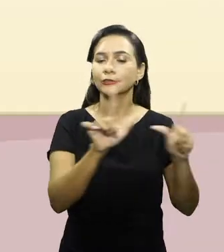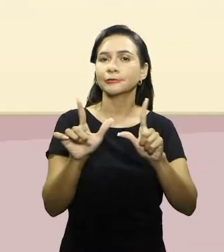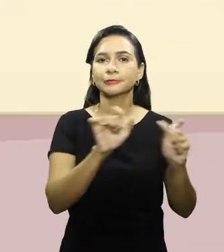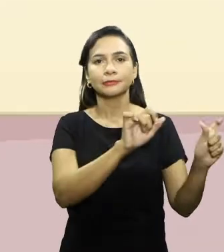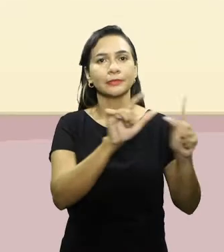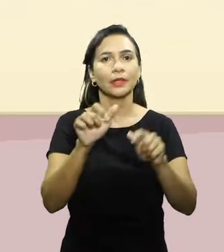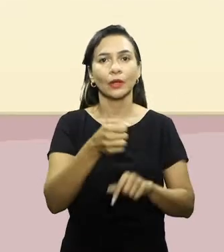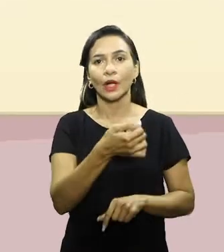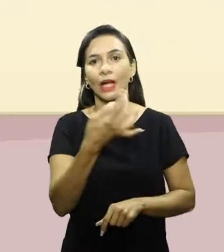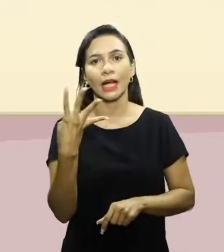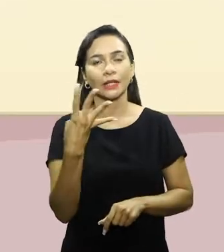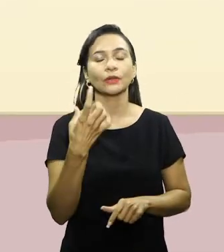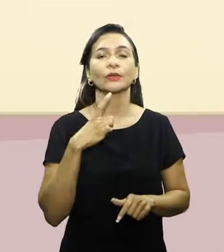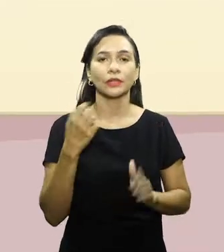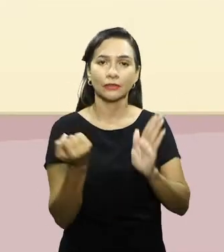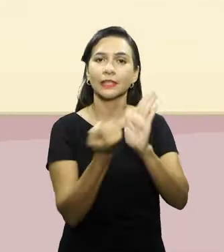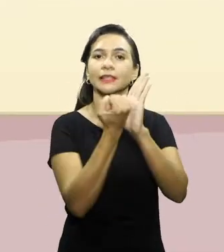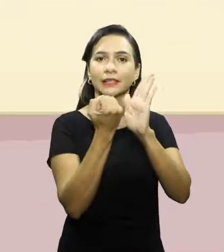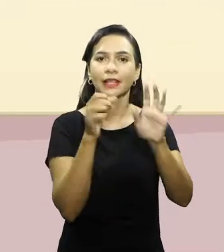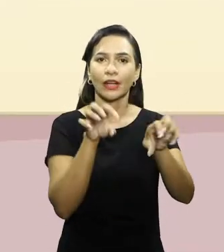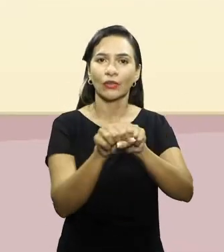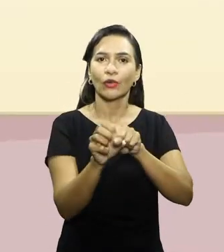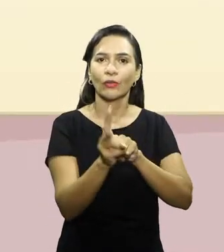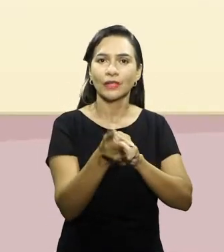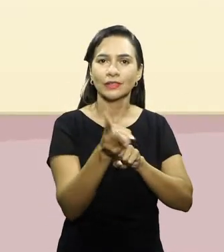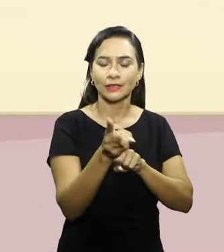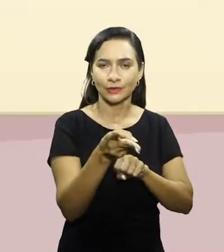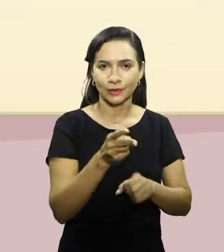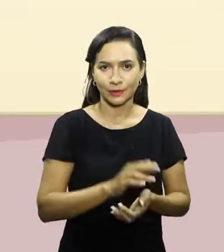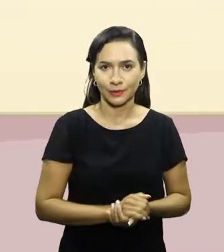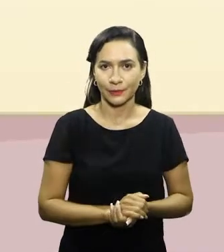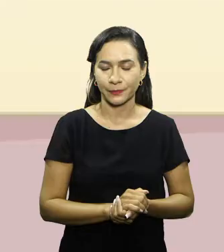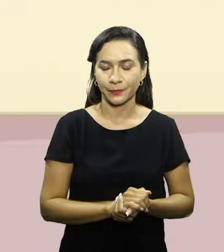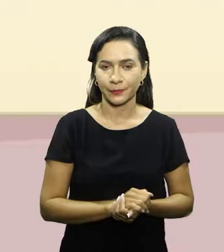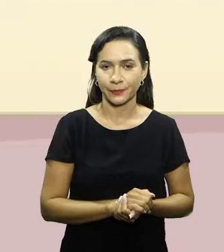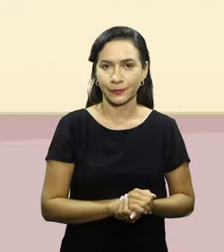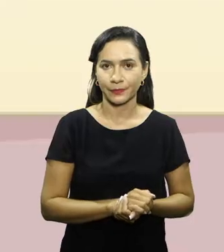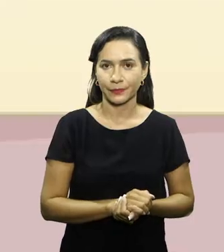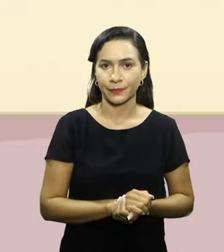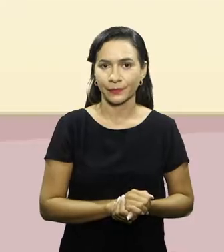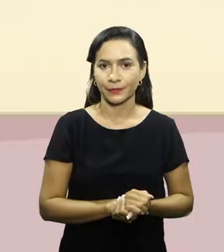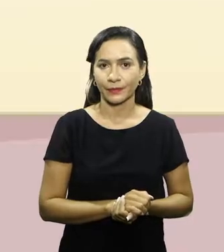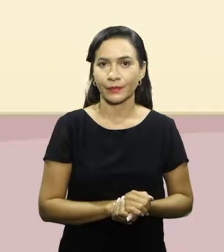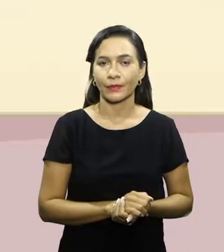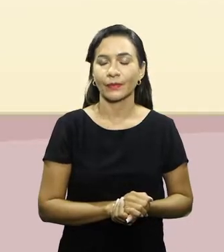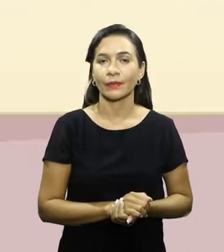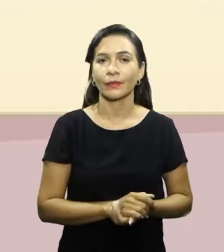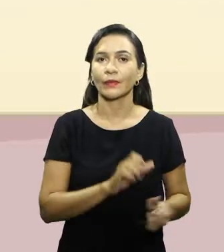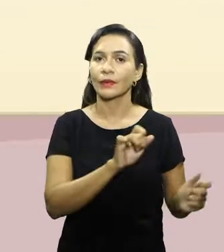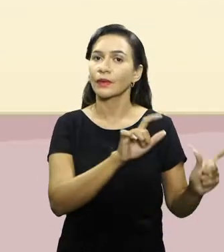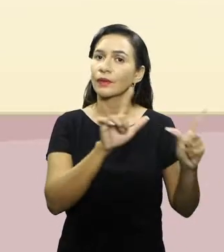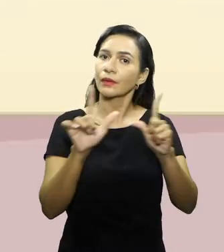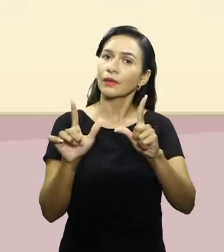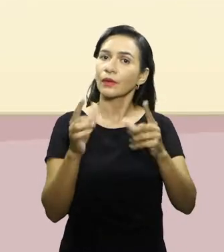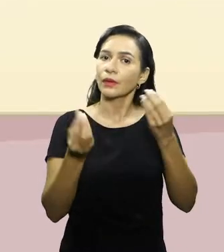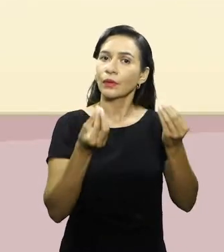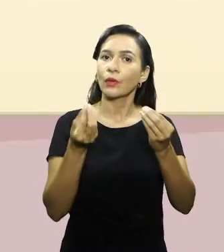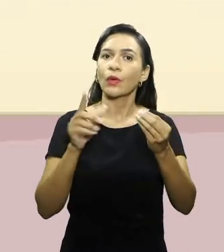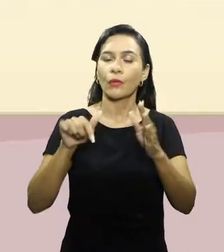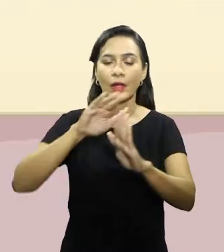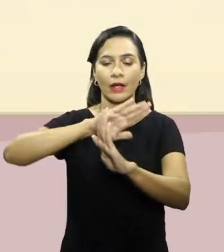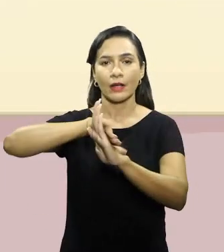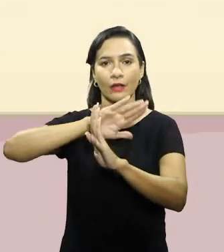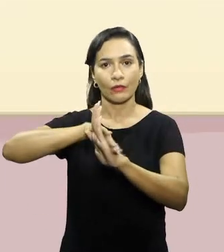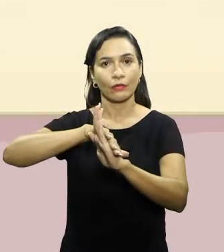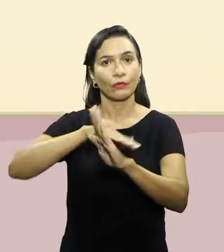14 slides da nossa aula, na parte superior esquerda. O parâmetro dos nossos slides são de fundo branco